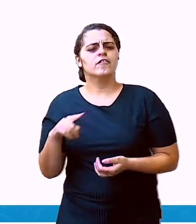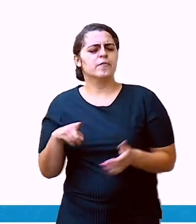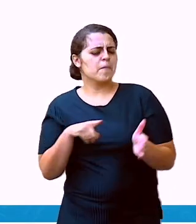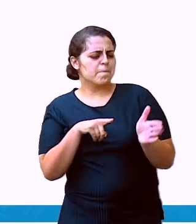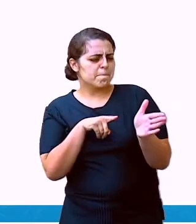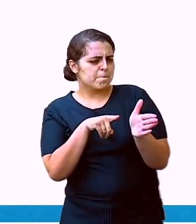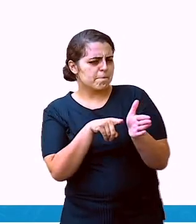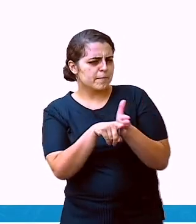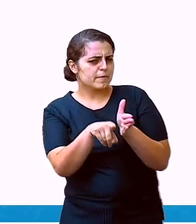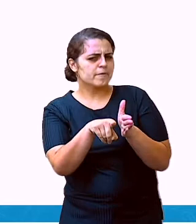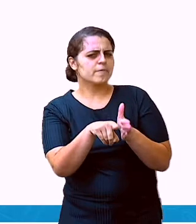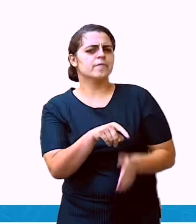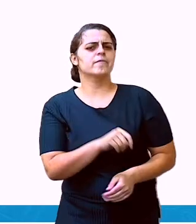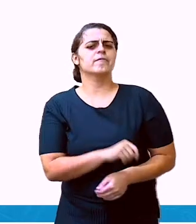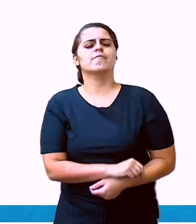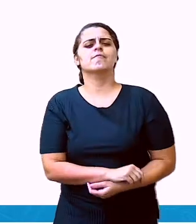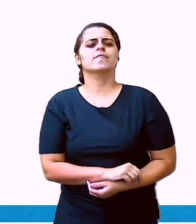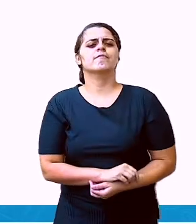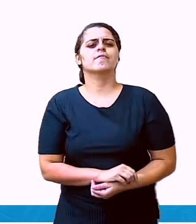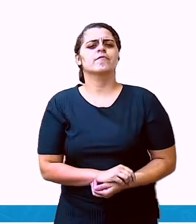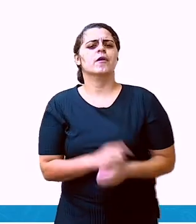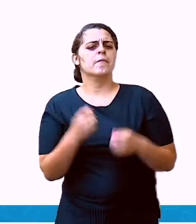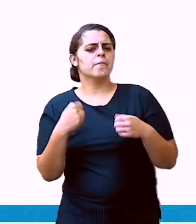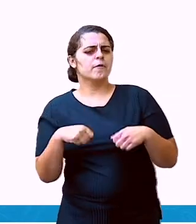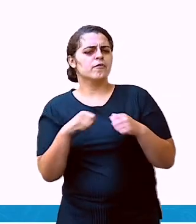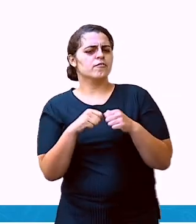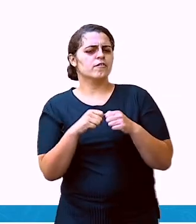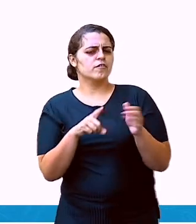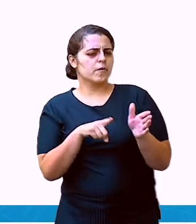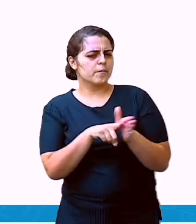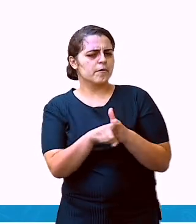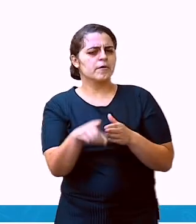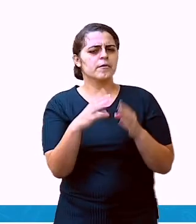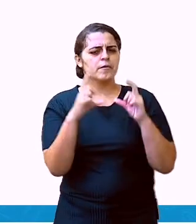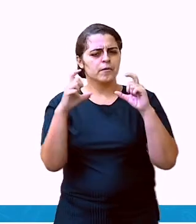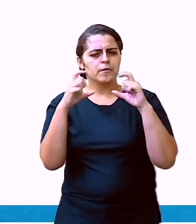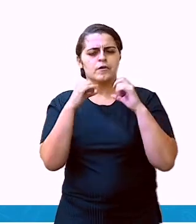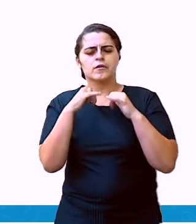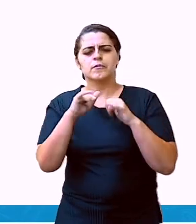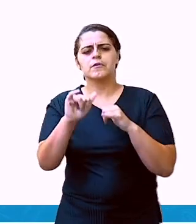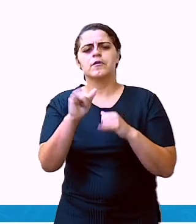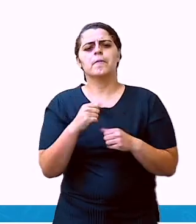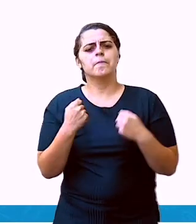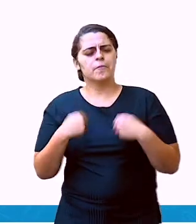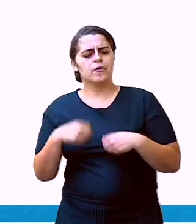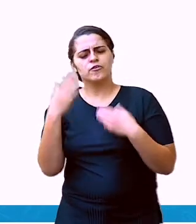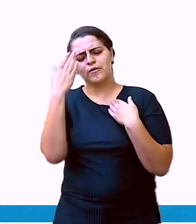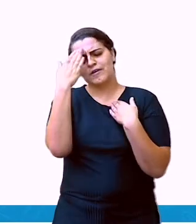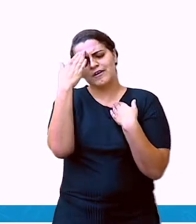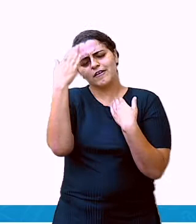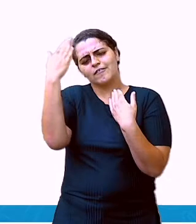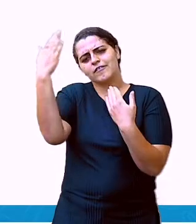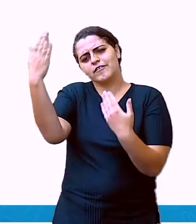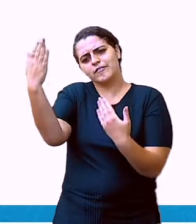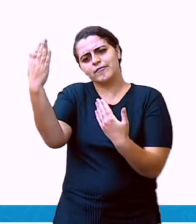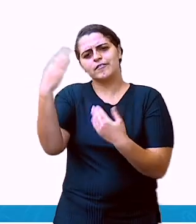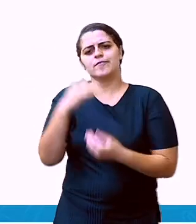Pode fazer perguntas no seu bilhete. Pode fazer um